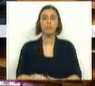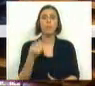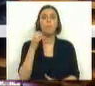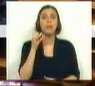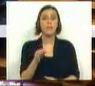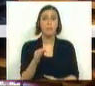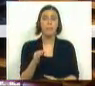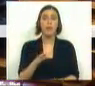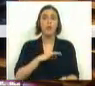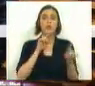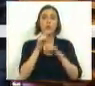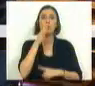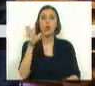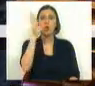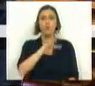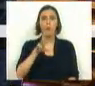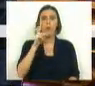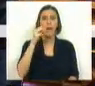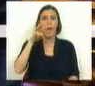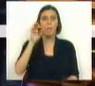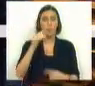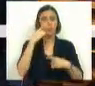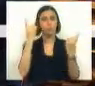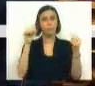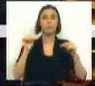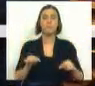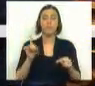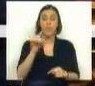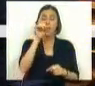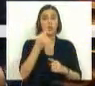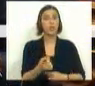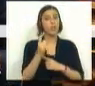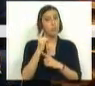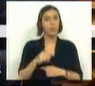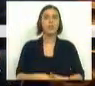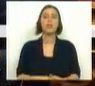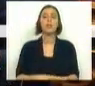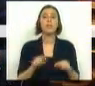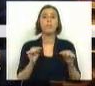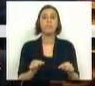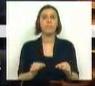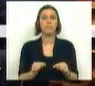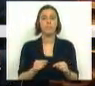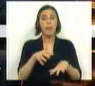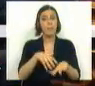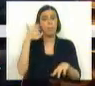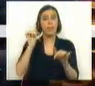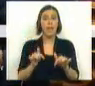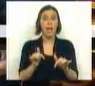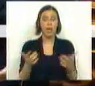PCP e o Sr. Deputado João Ramos por ter trazido a questão das pescas a este plenário.